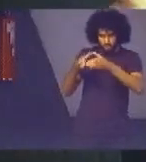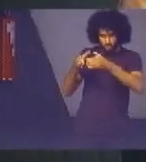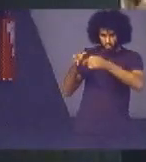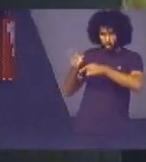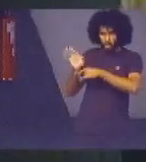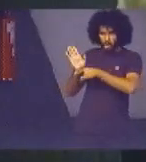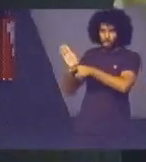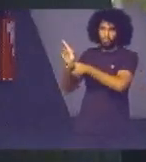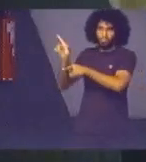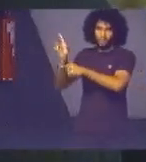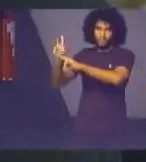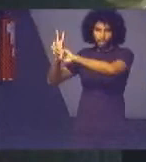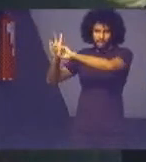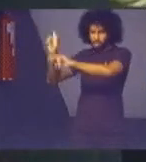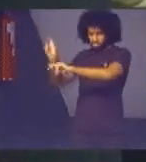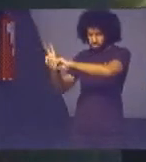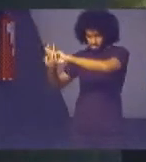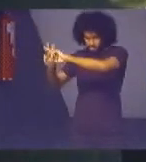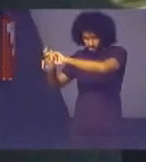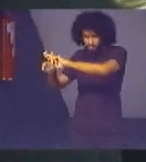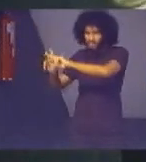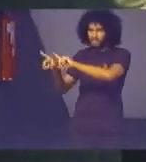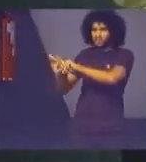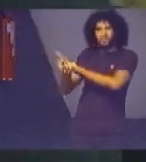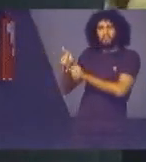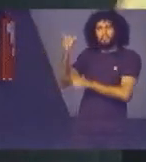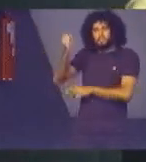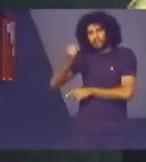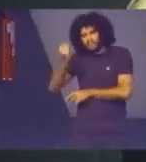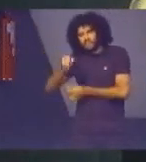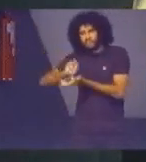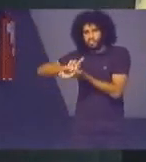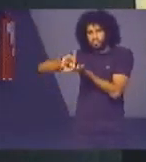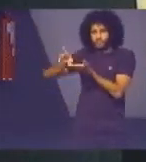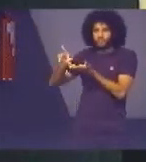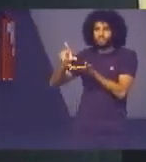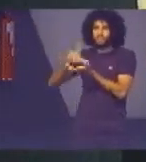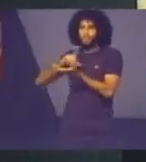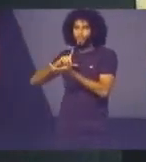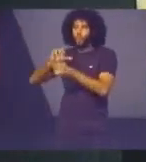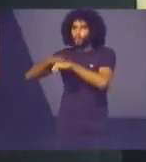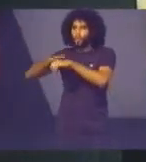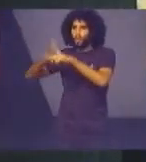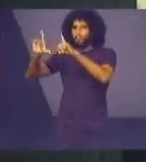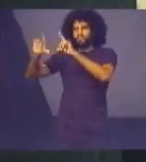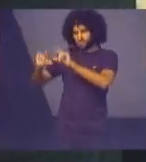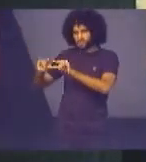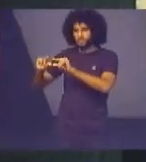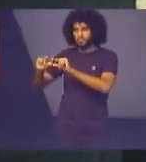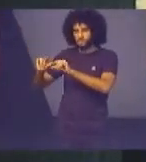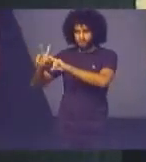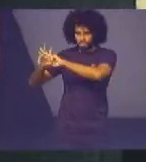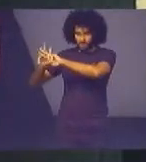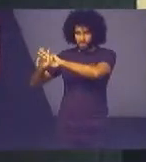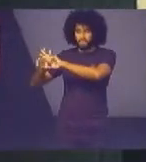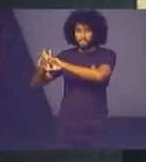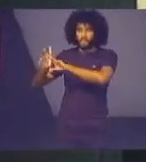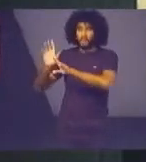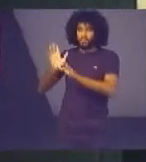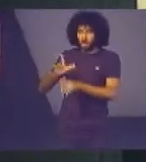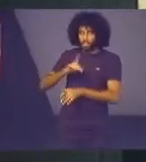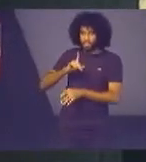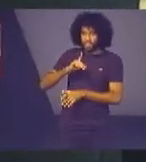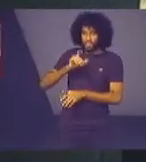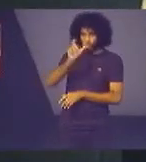penas privativas de liberdade benefícios progressão de regime já estão a cargo do desmargador Mugiati